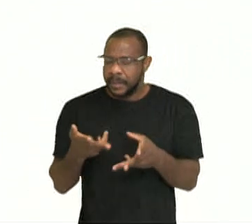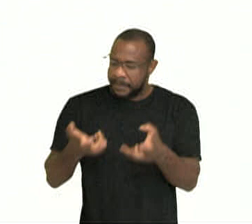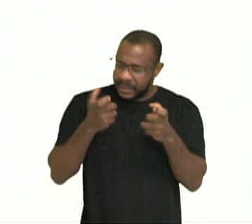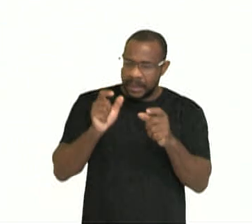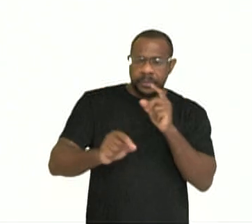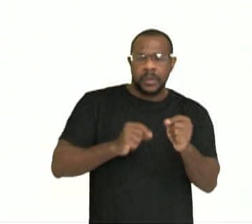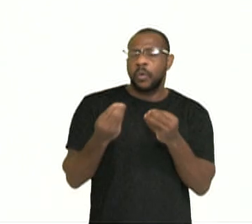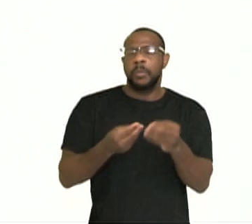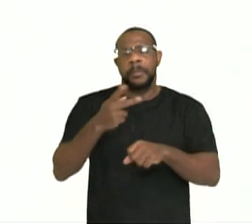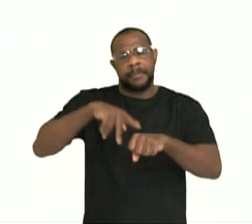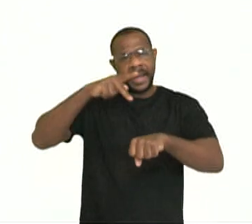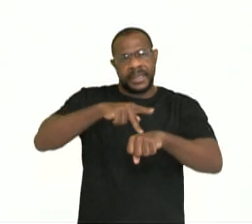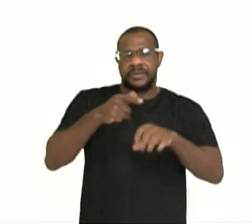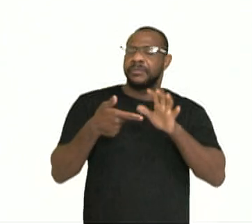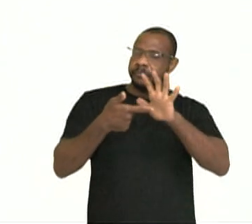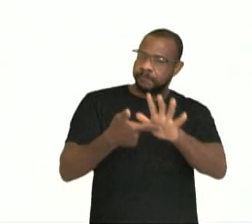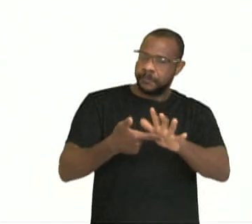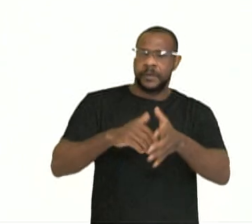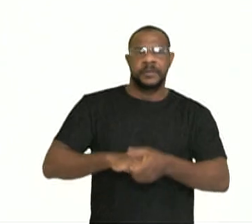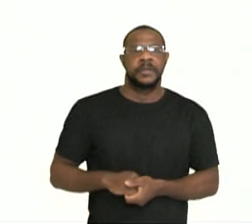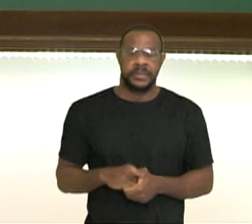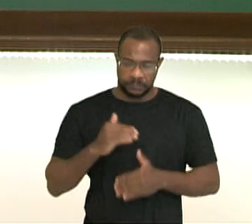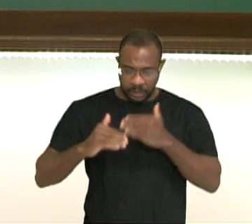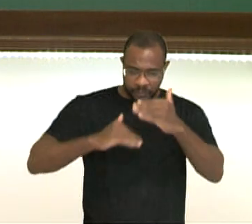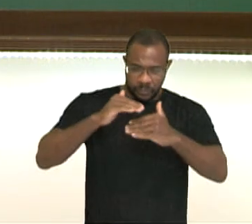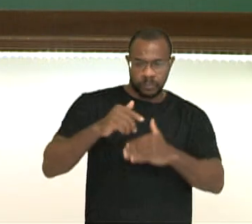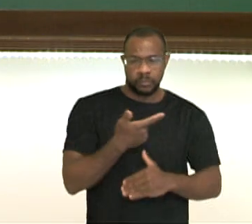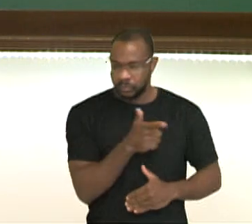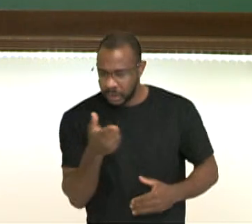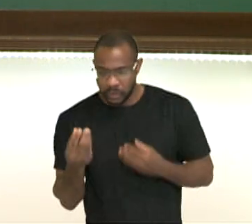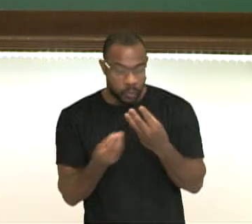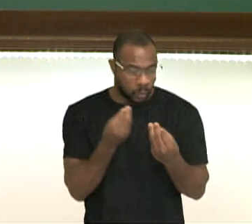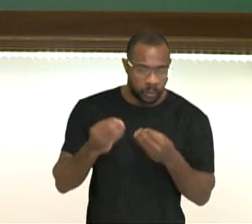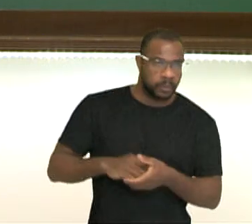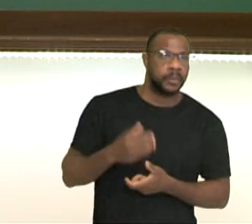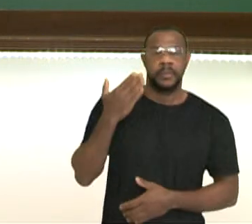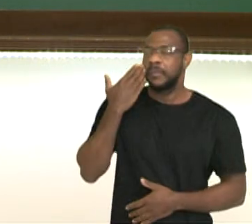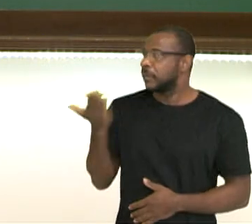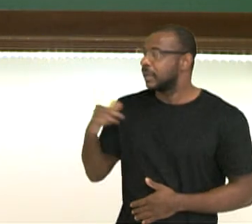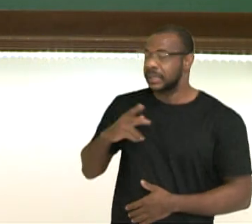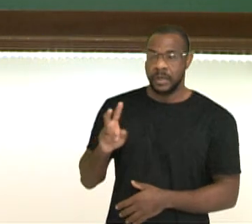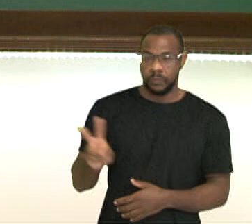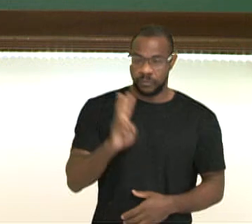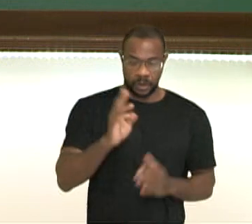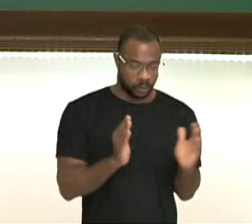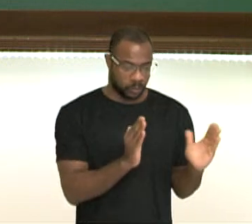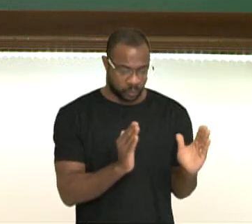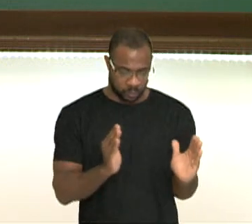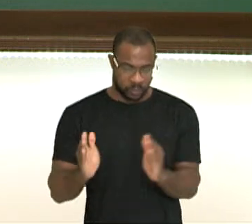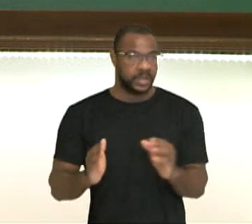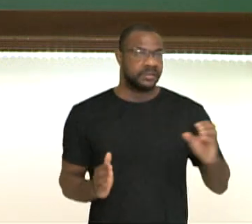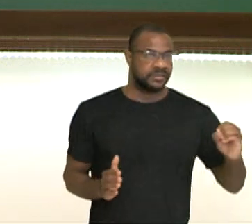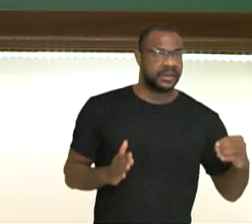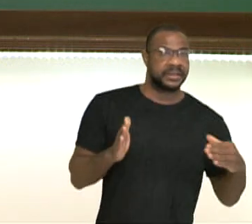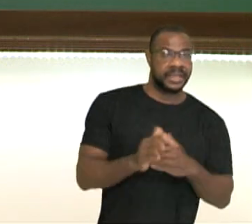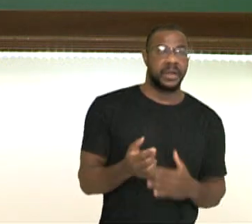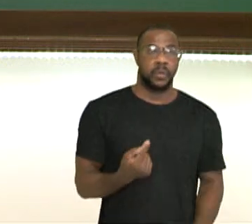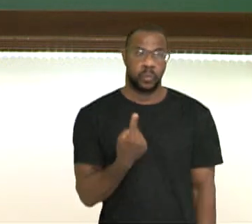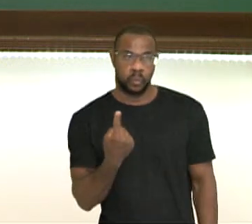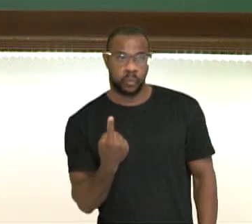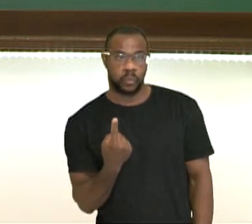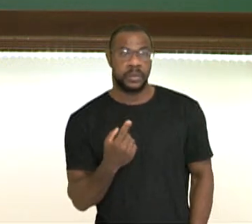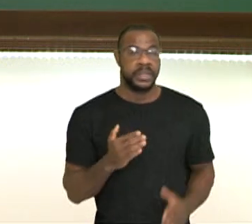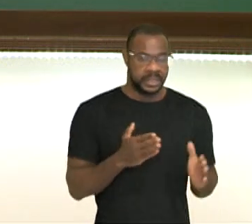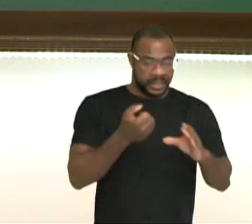como esse país se apresenta. Nessa indicação nós vamos ter um valor estimado de 0 até 1 e